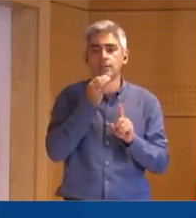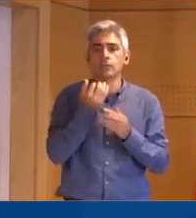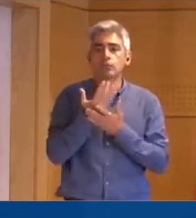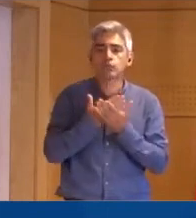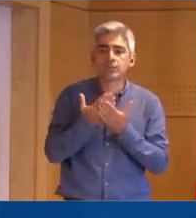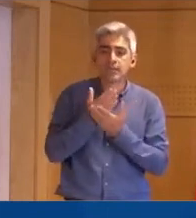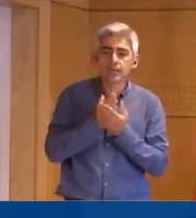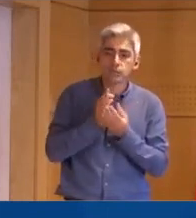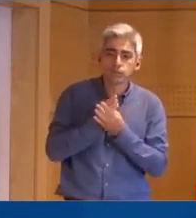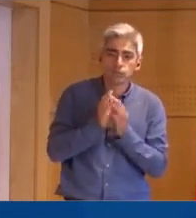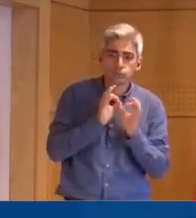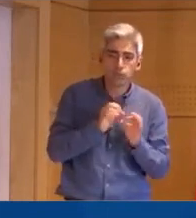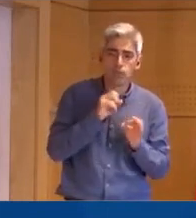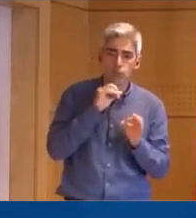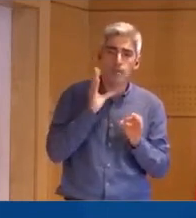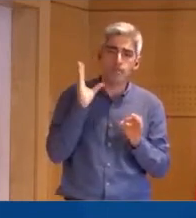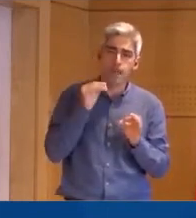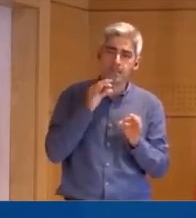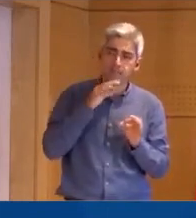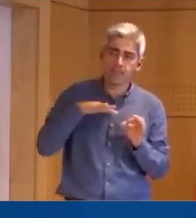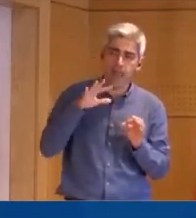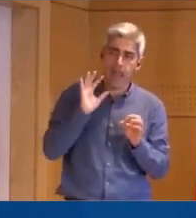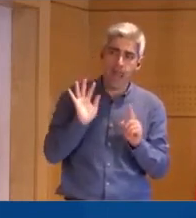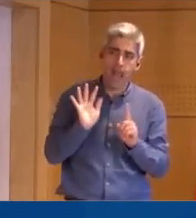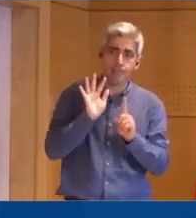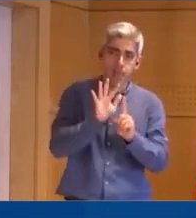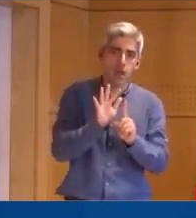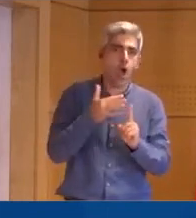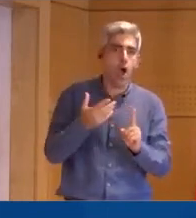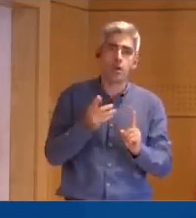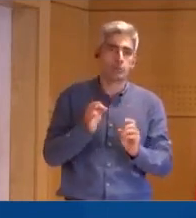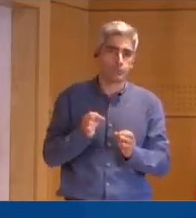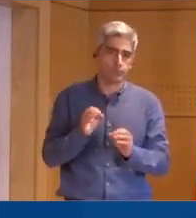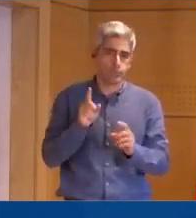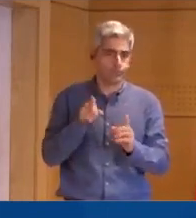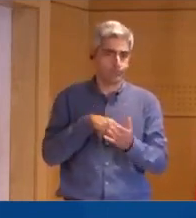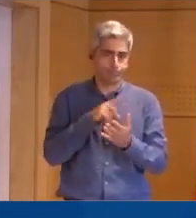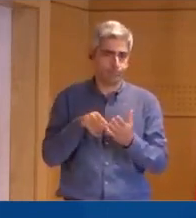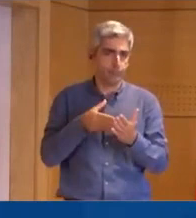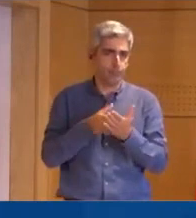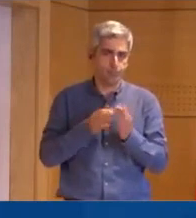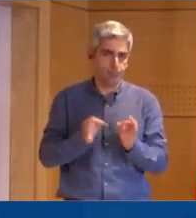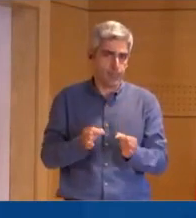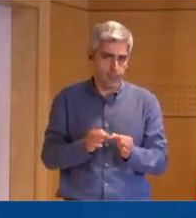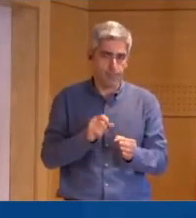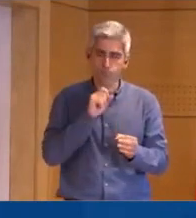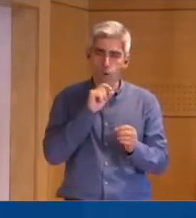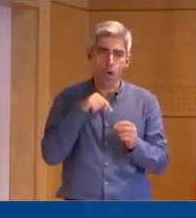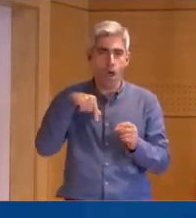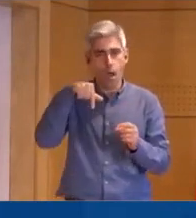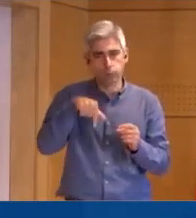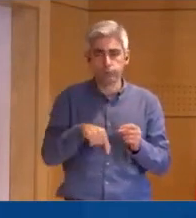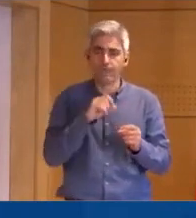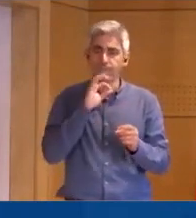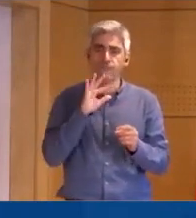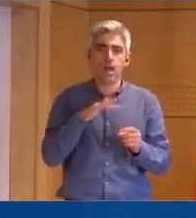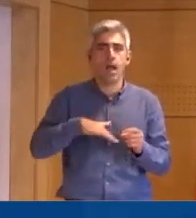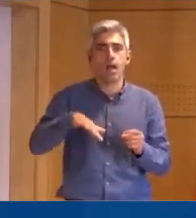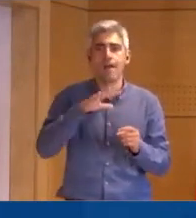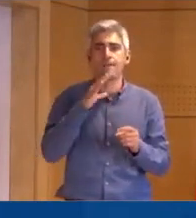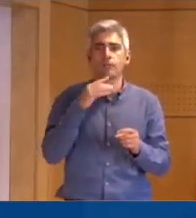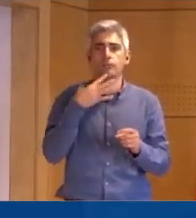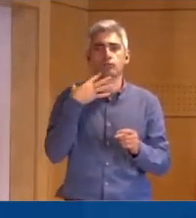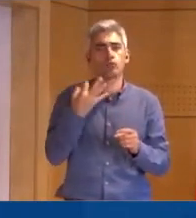regularizado, é que era possível que a família viesse. Neste momento elimina-se essa barreira e a família pode toda, em